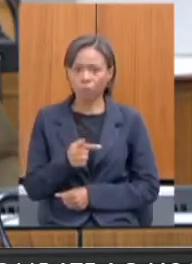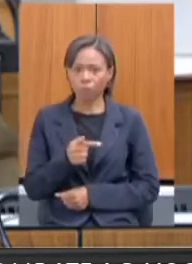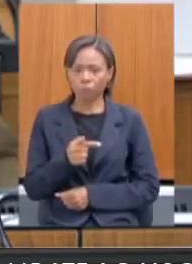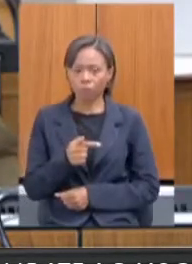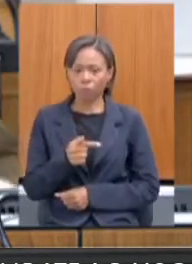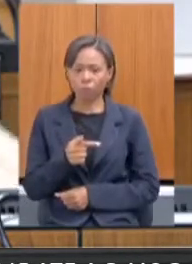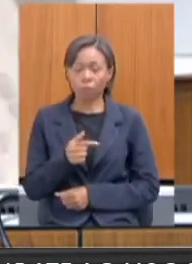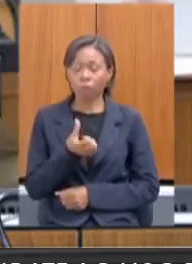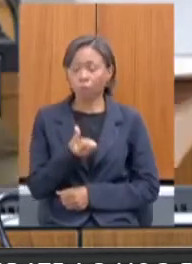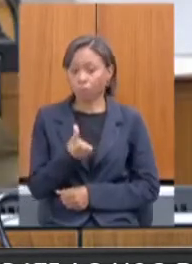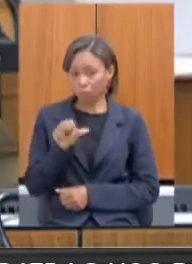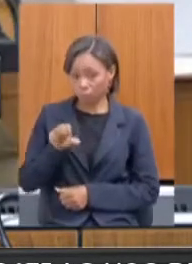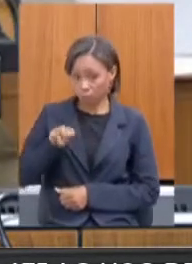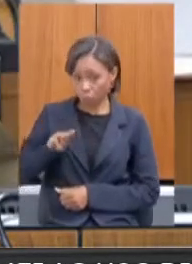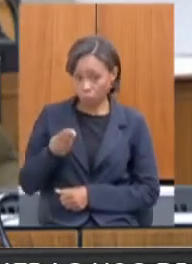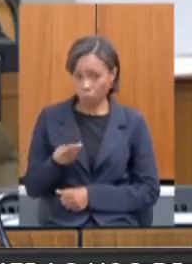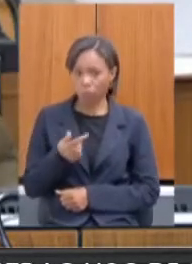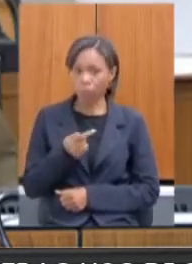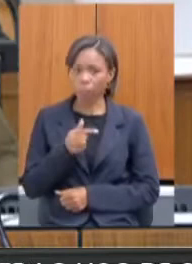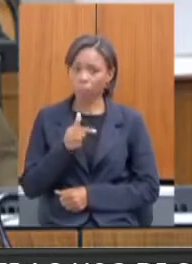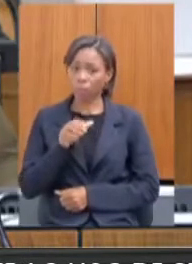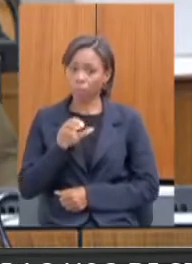milhões e 700 mil reais.